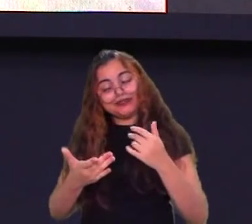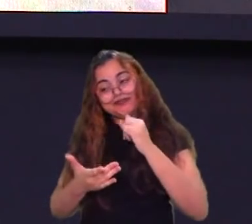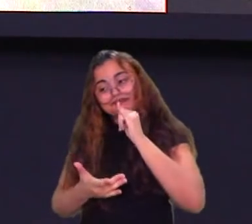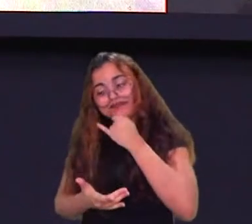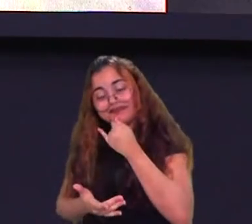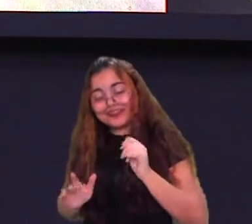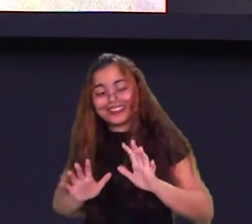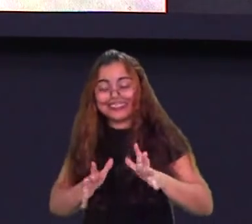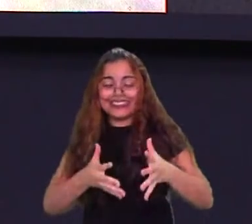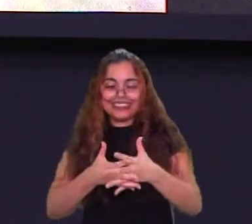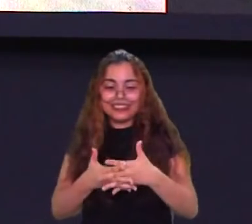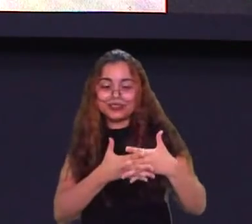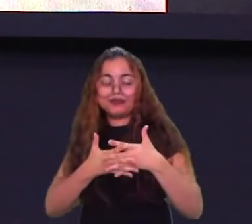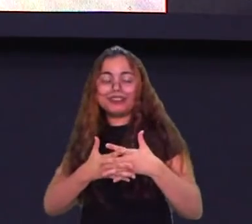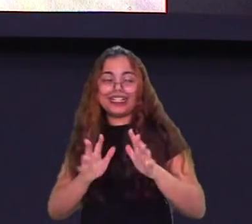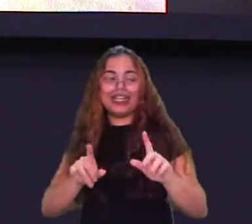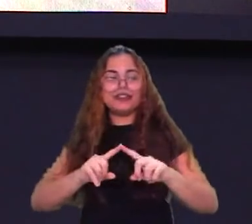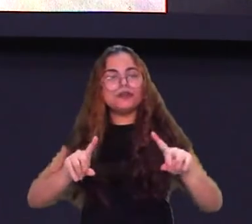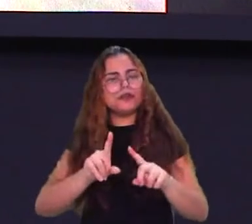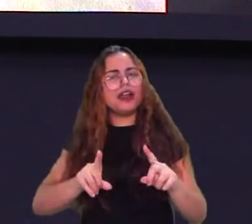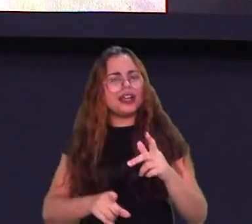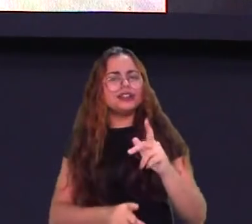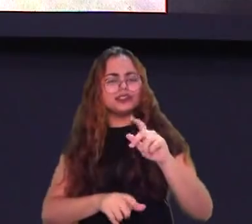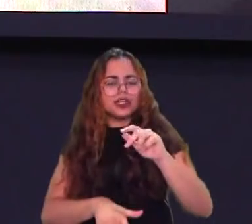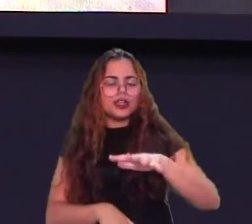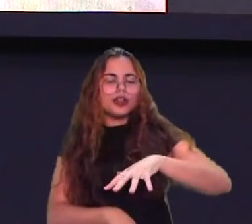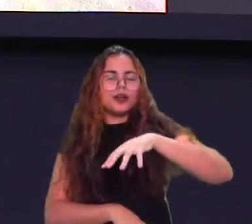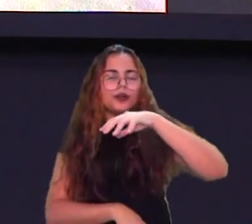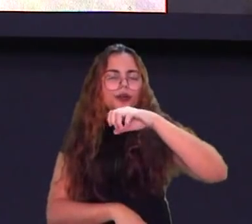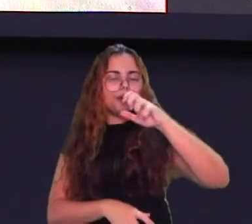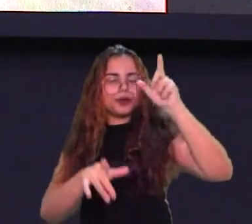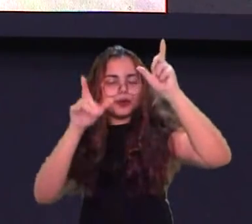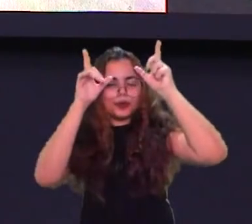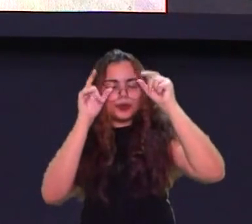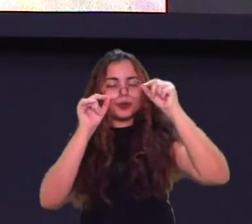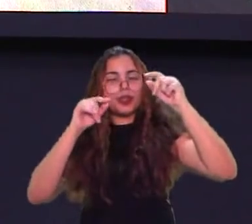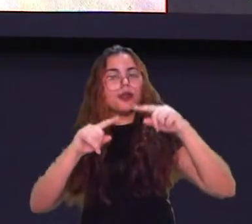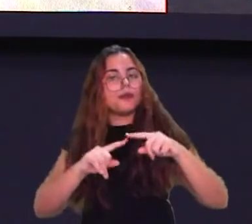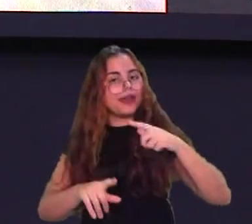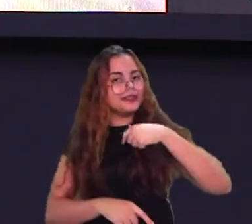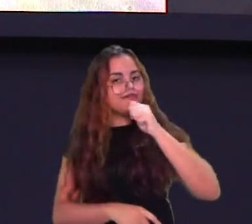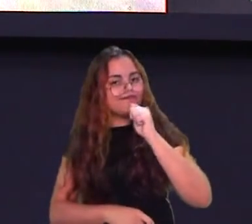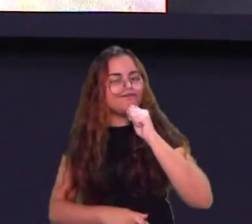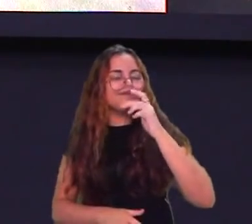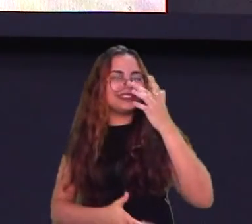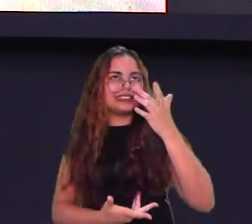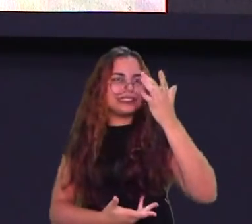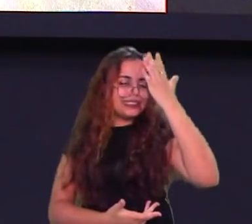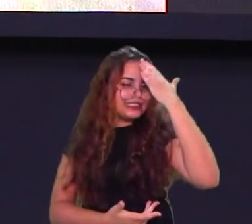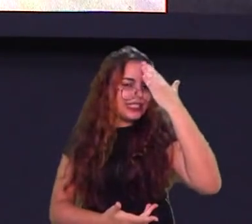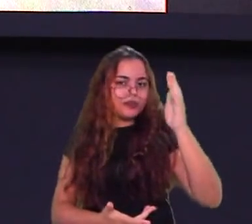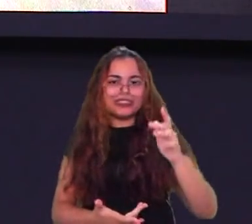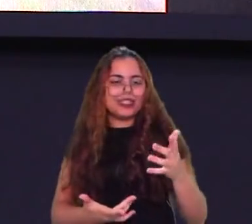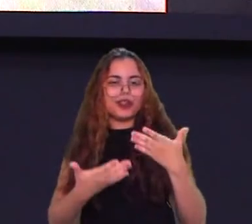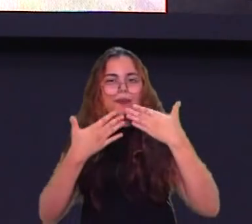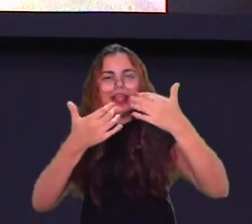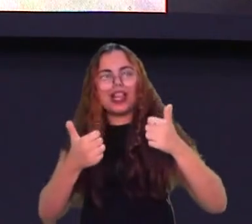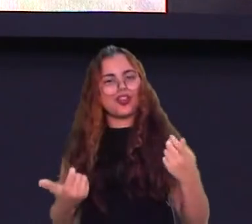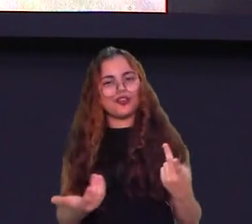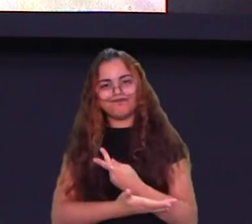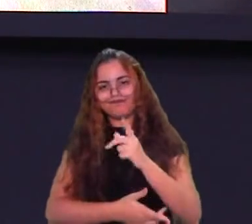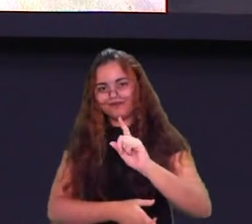dá pra dar uma respiradinha, mas a gente ainda tá, a sabe que a não tá nas melhores situações, então a gente vai continuar treinando muito pra